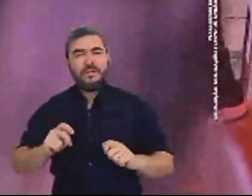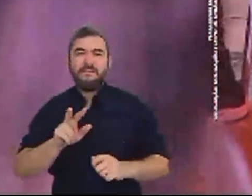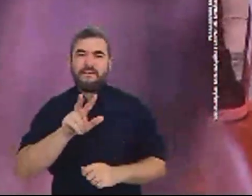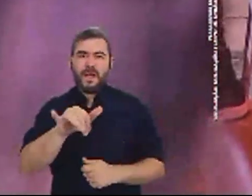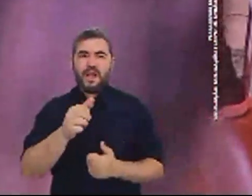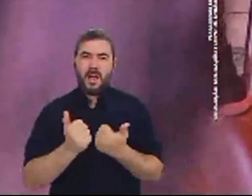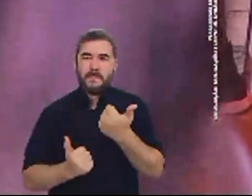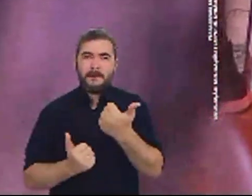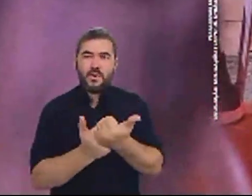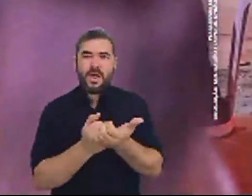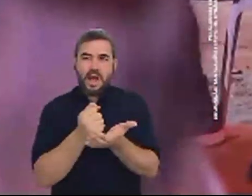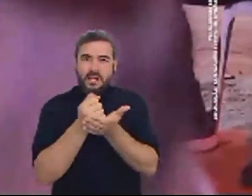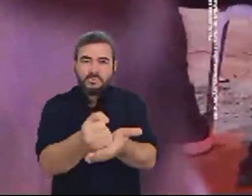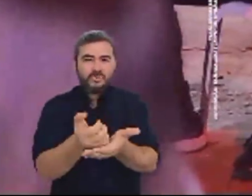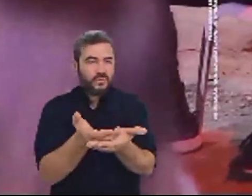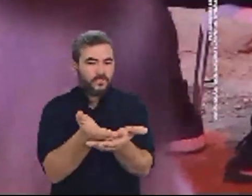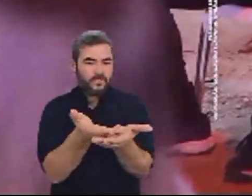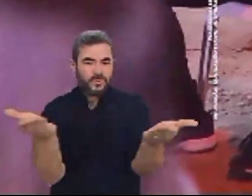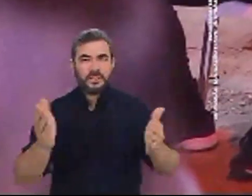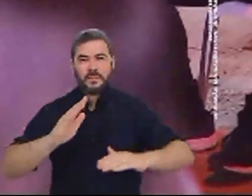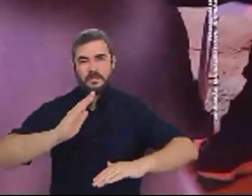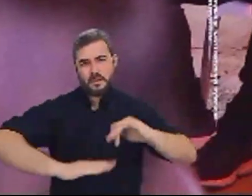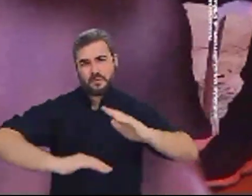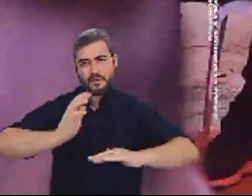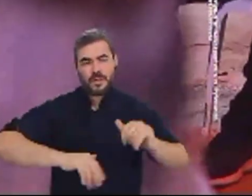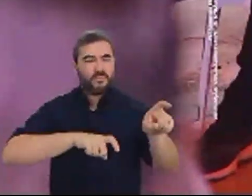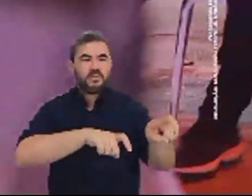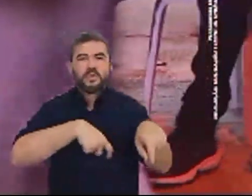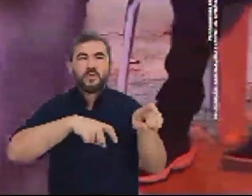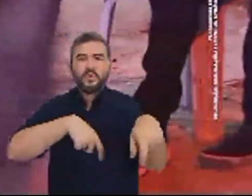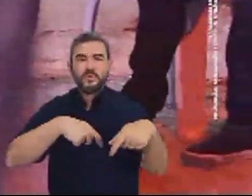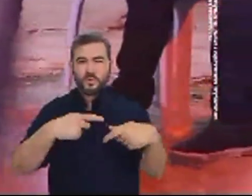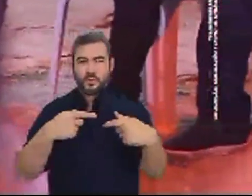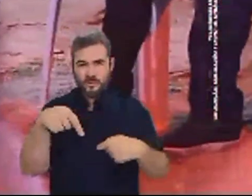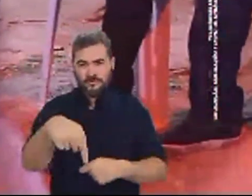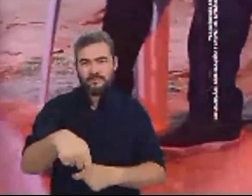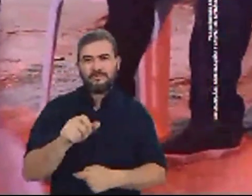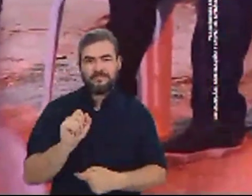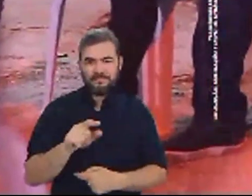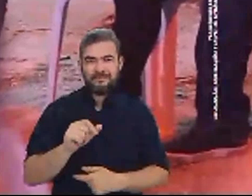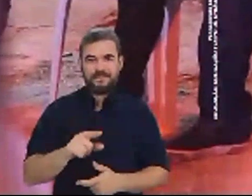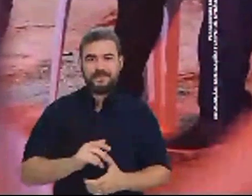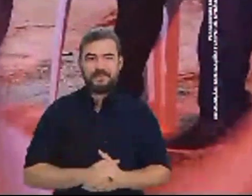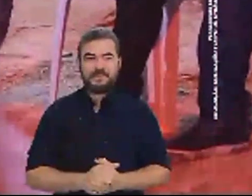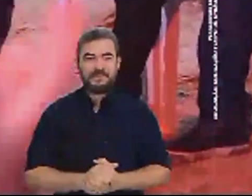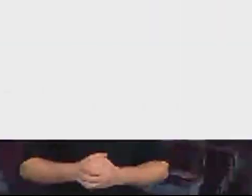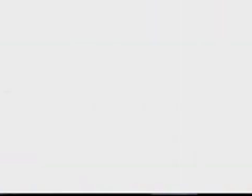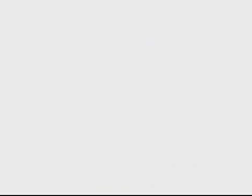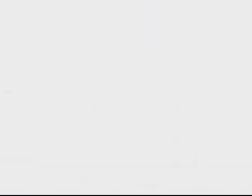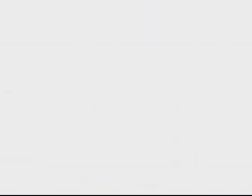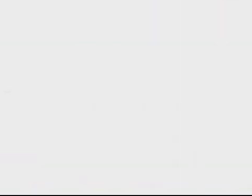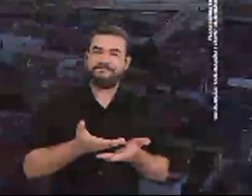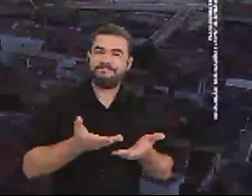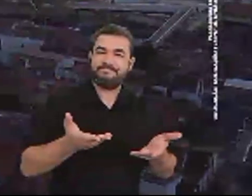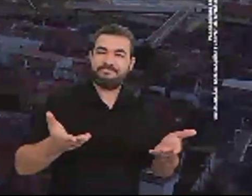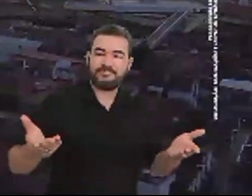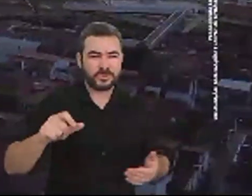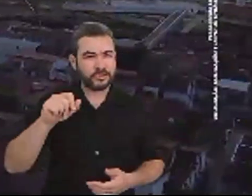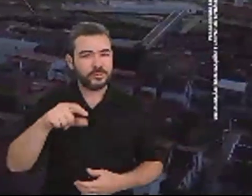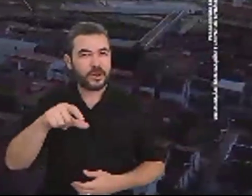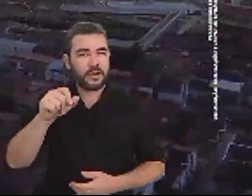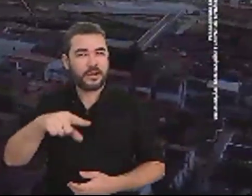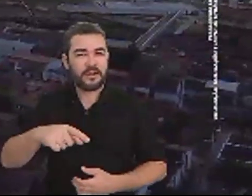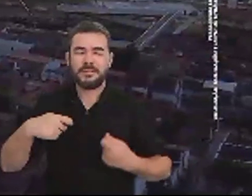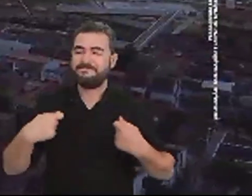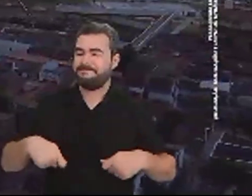total aí ao pequeno agricultor de Sobral nossa Sobral